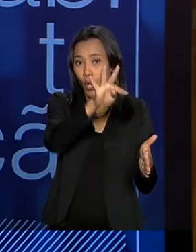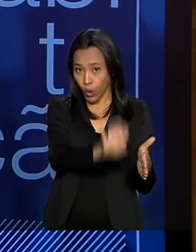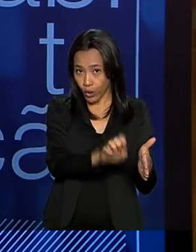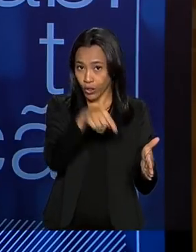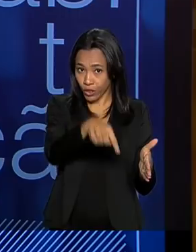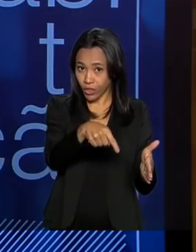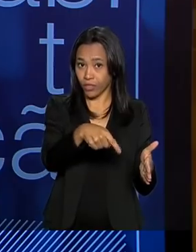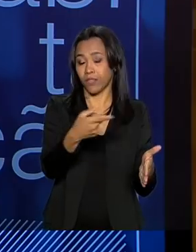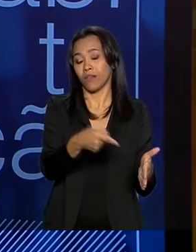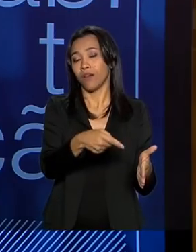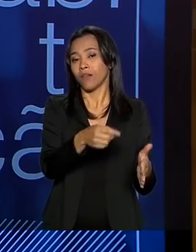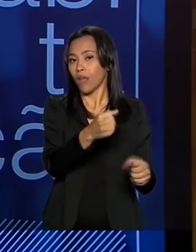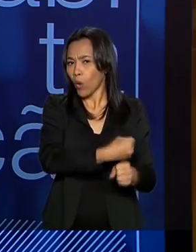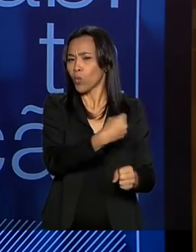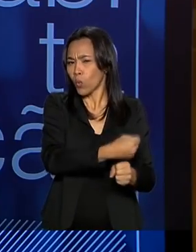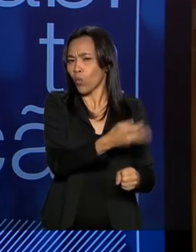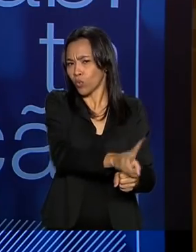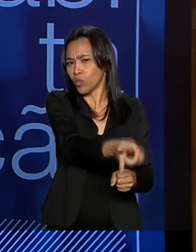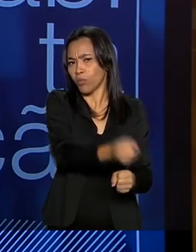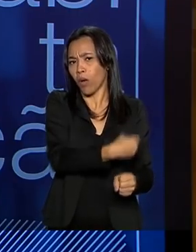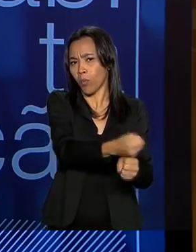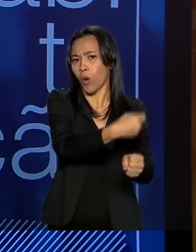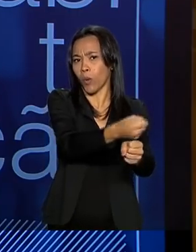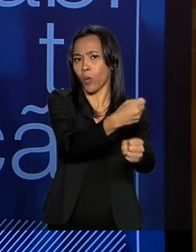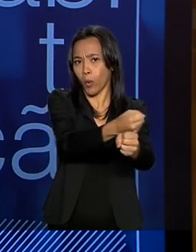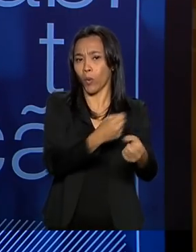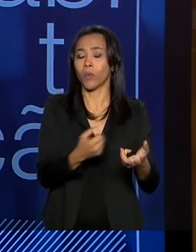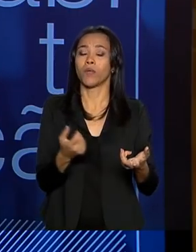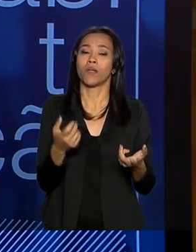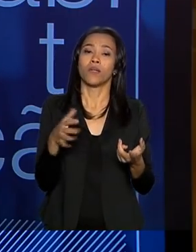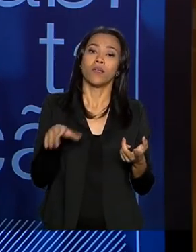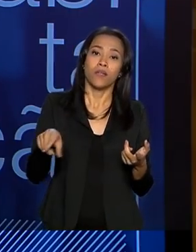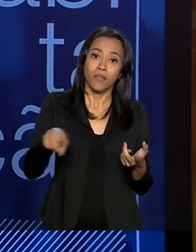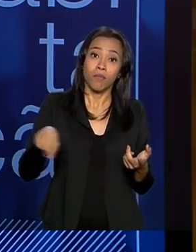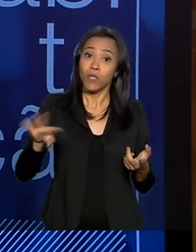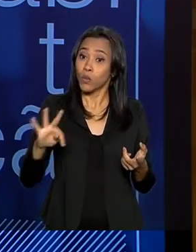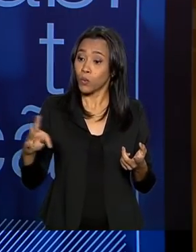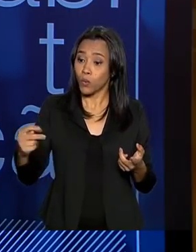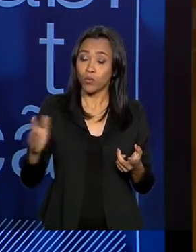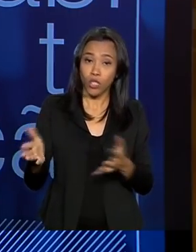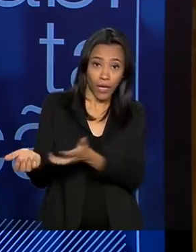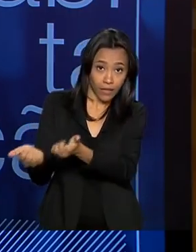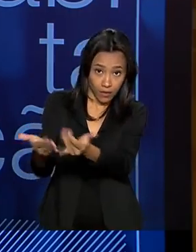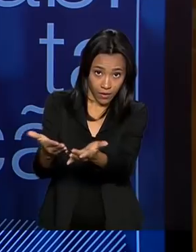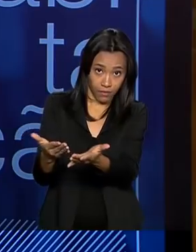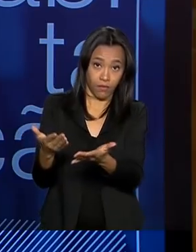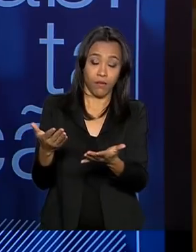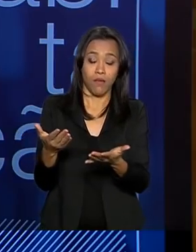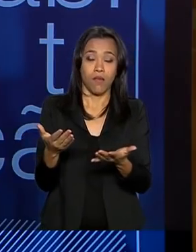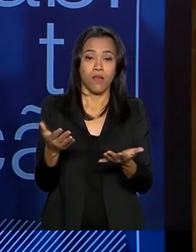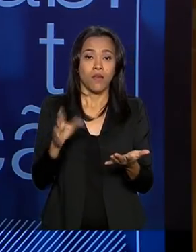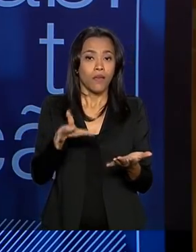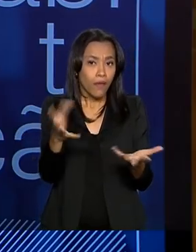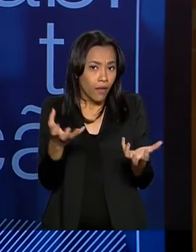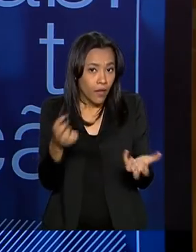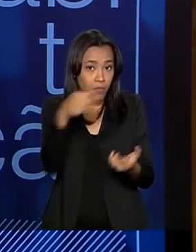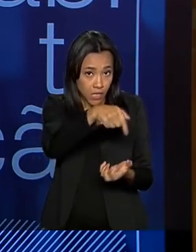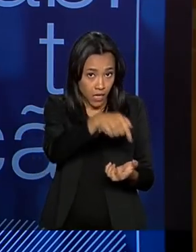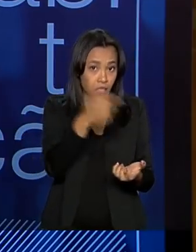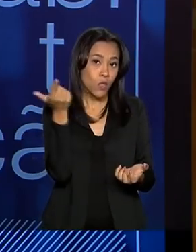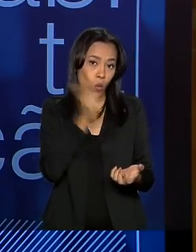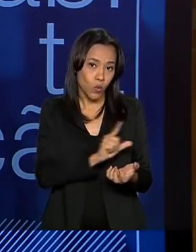momento, não está bombeando por algumas questões técnicas, mas toda a obra civil entregue. Queremos que o norte chegue nessa situação